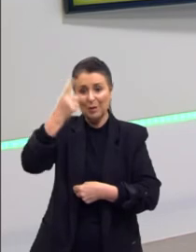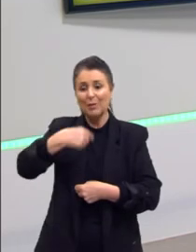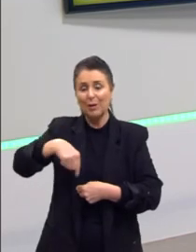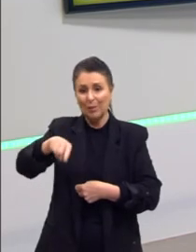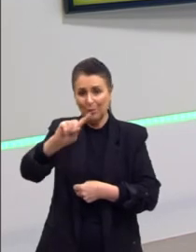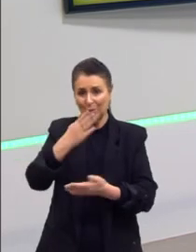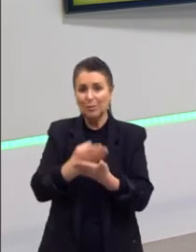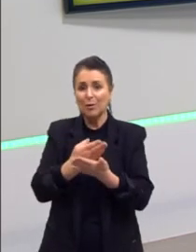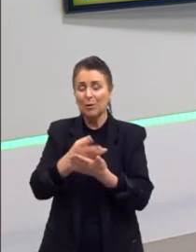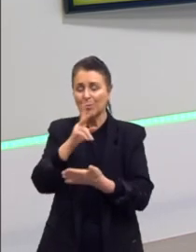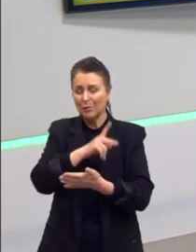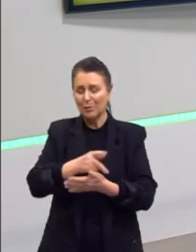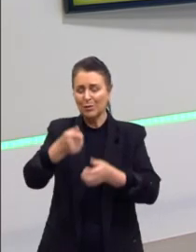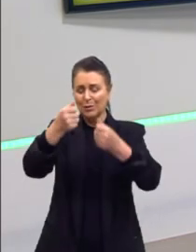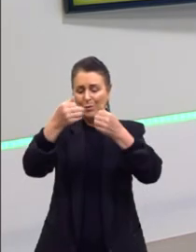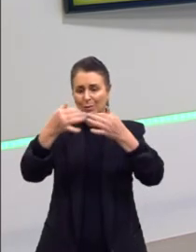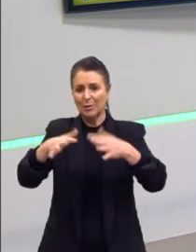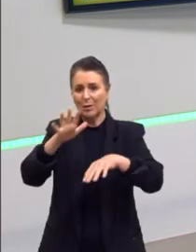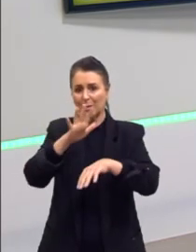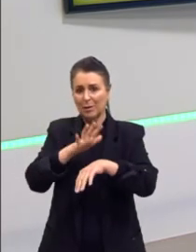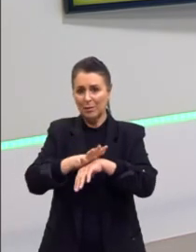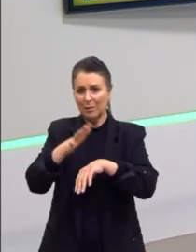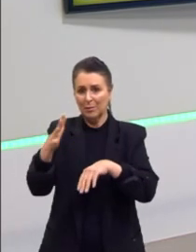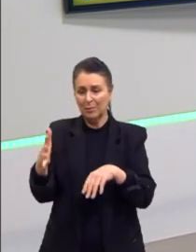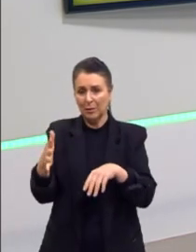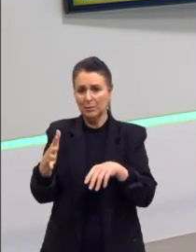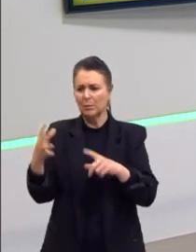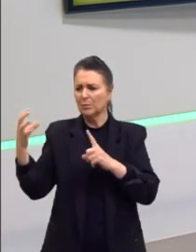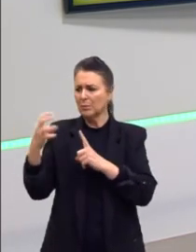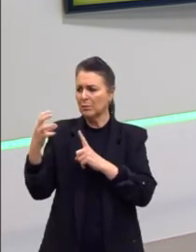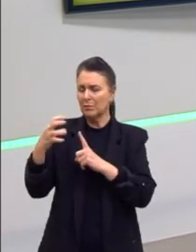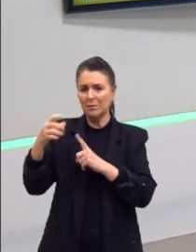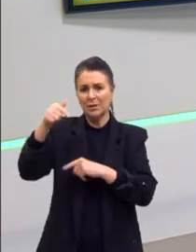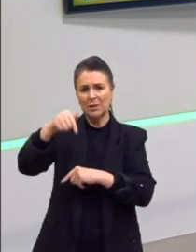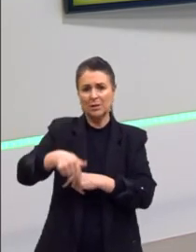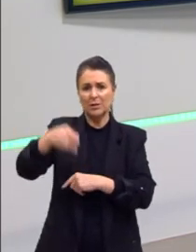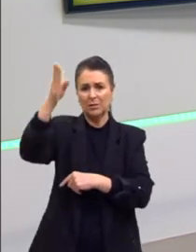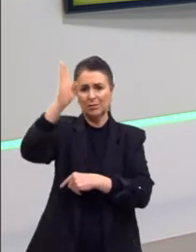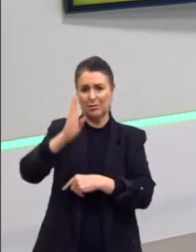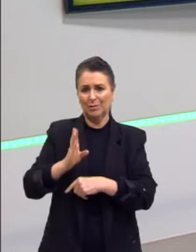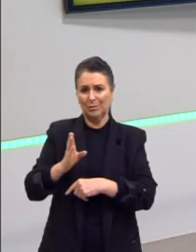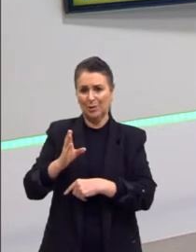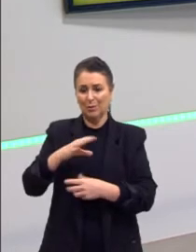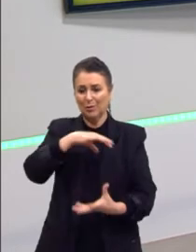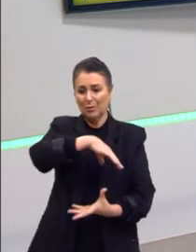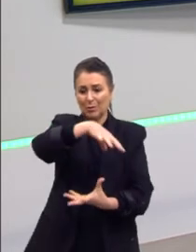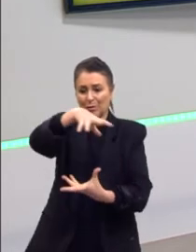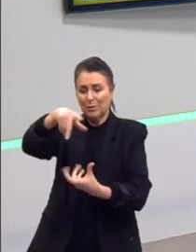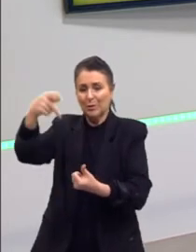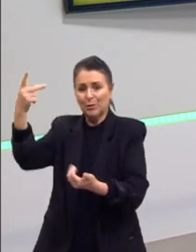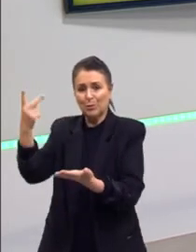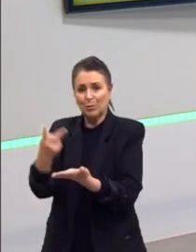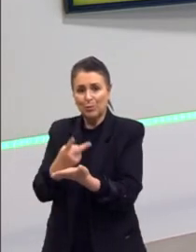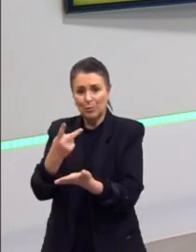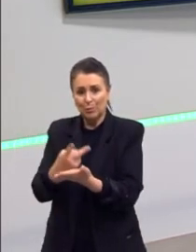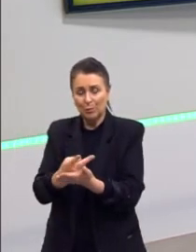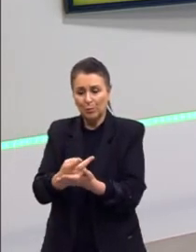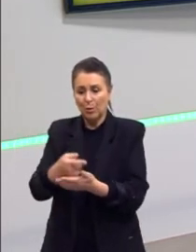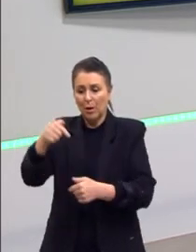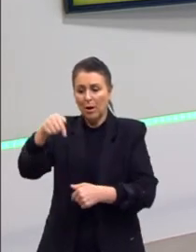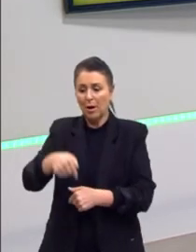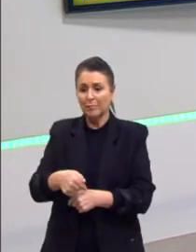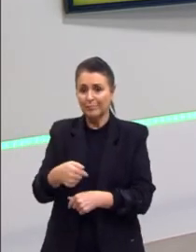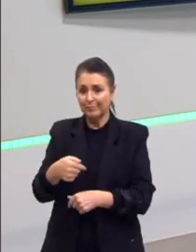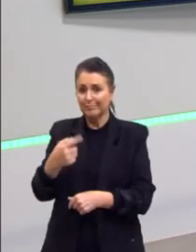conceito de totalitarismo, mas isso influencia o cenário brasileiro também, e aqui a gente vai ter, por exemplo, inspirado